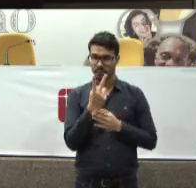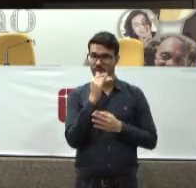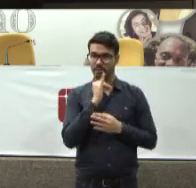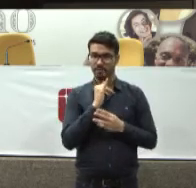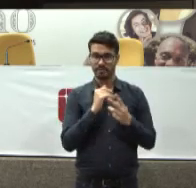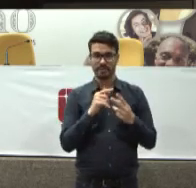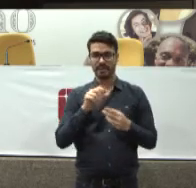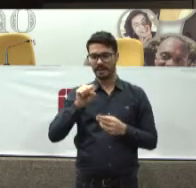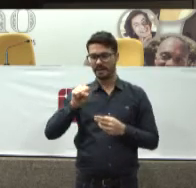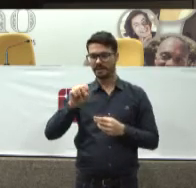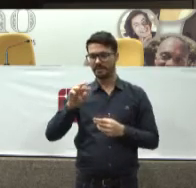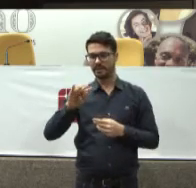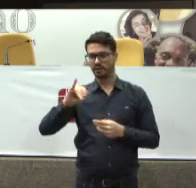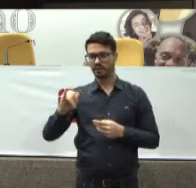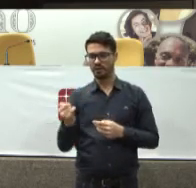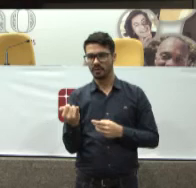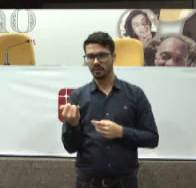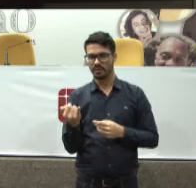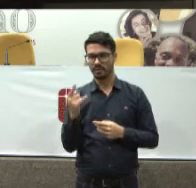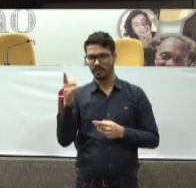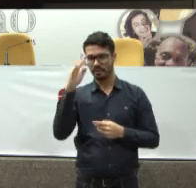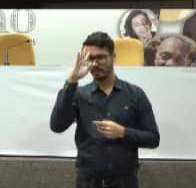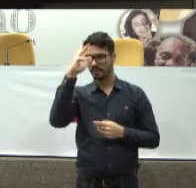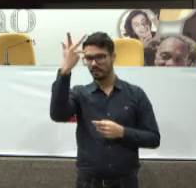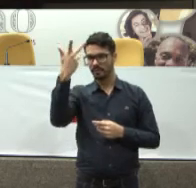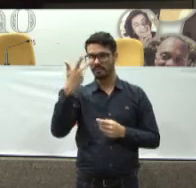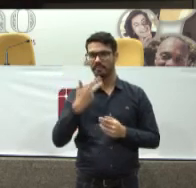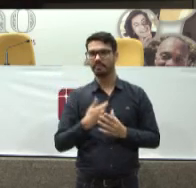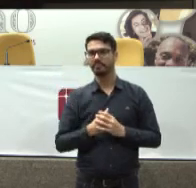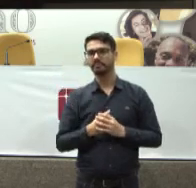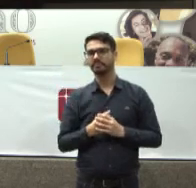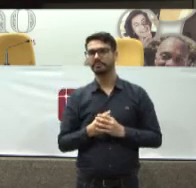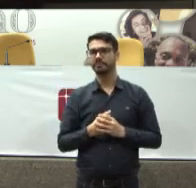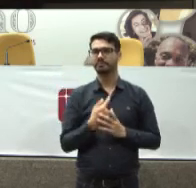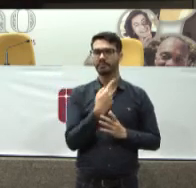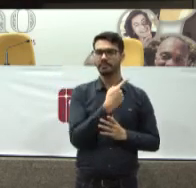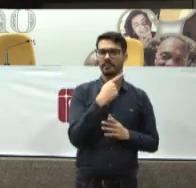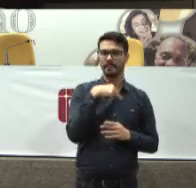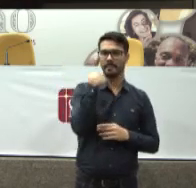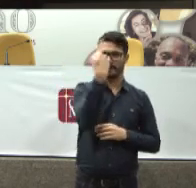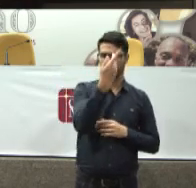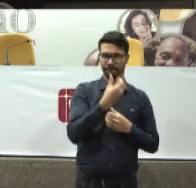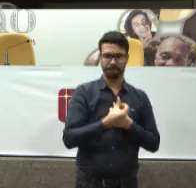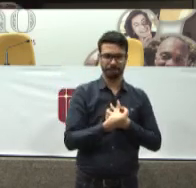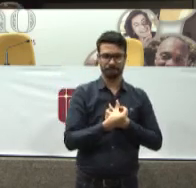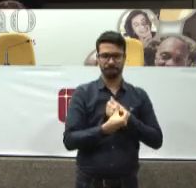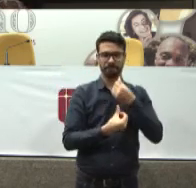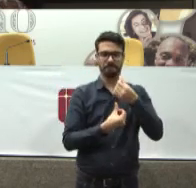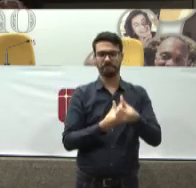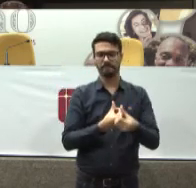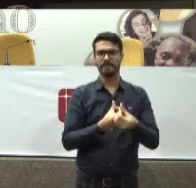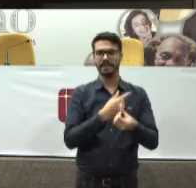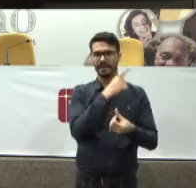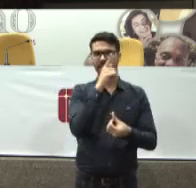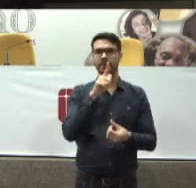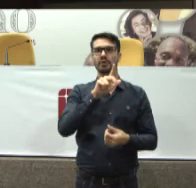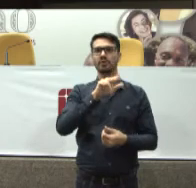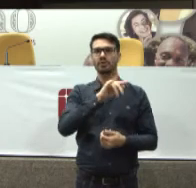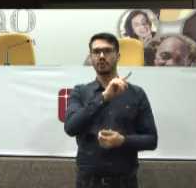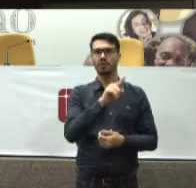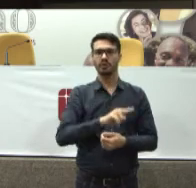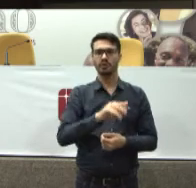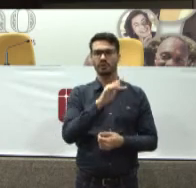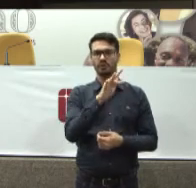exemplos A STJ aqui Recentemente Decisão do tema 106 Grande repercussão E no semestre que vem Segundo o Nistoffel Até colocou